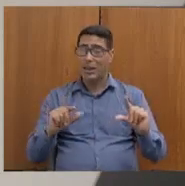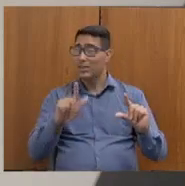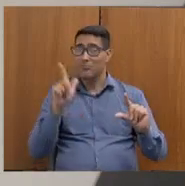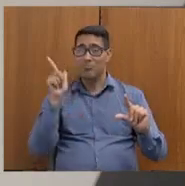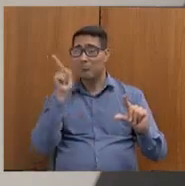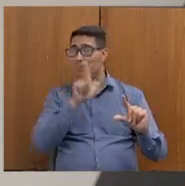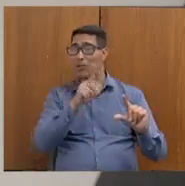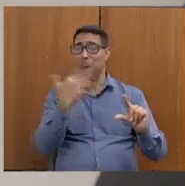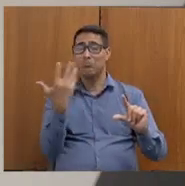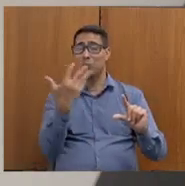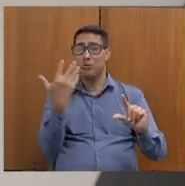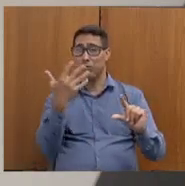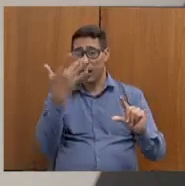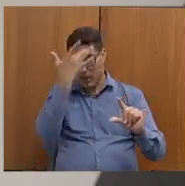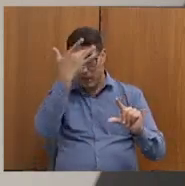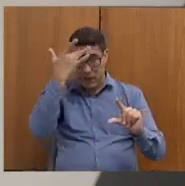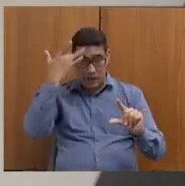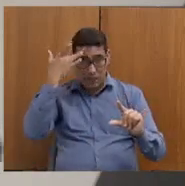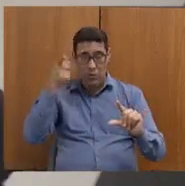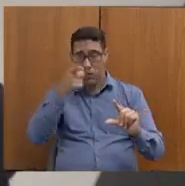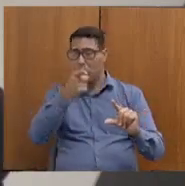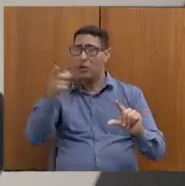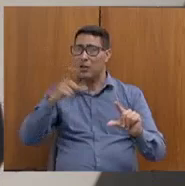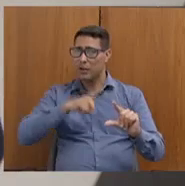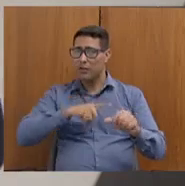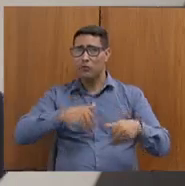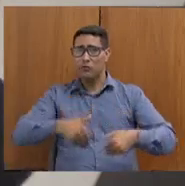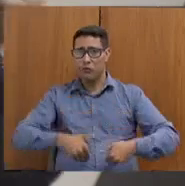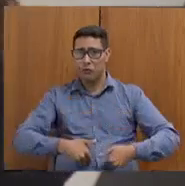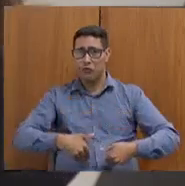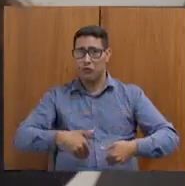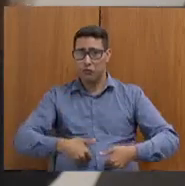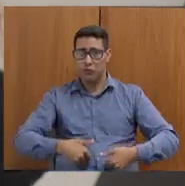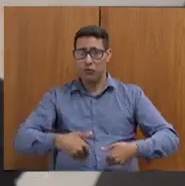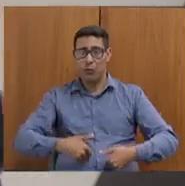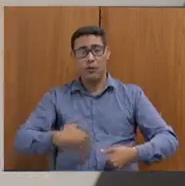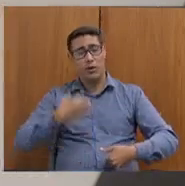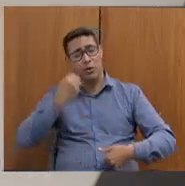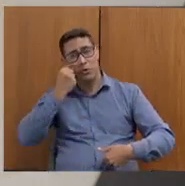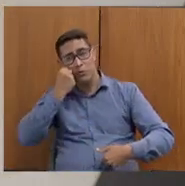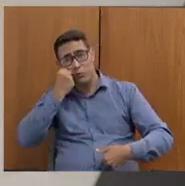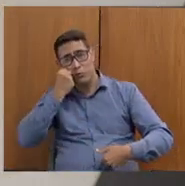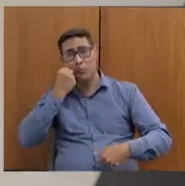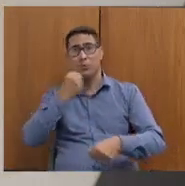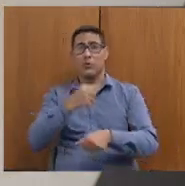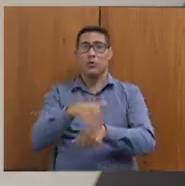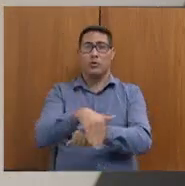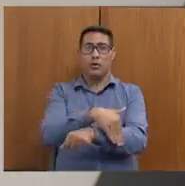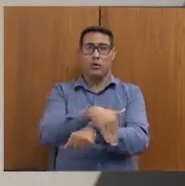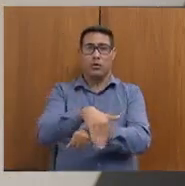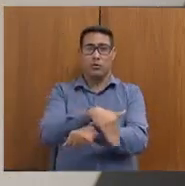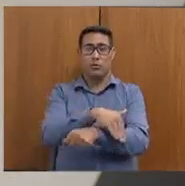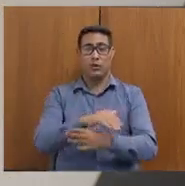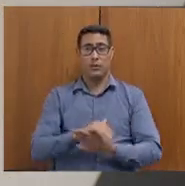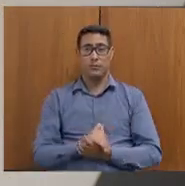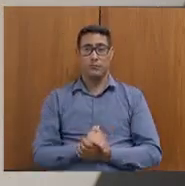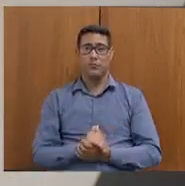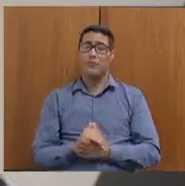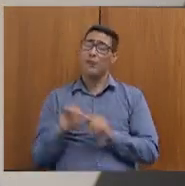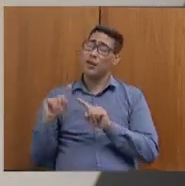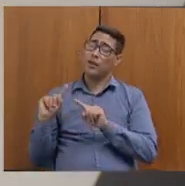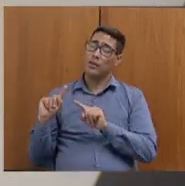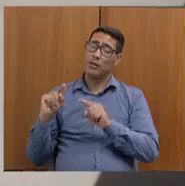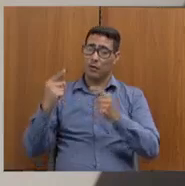na situação das pessoas que estão passando fome e dormindo nas ruas. Sabe, Betão? Depois, dizer que grande